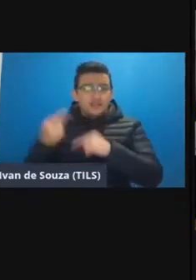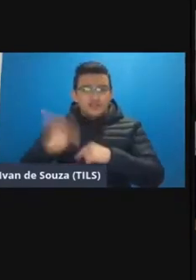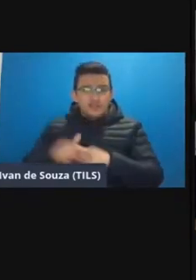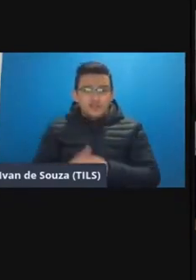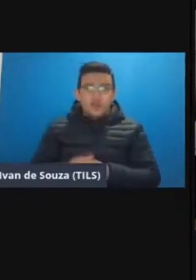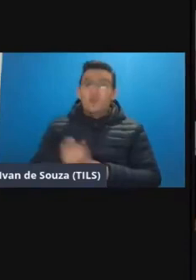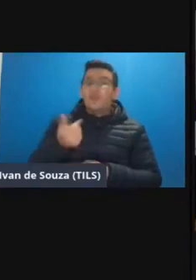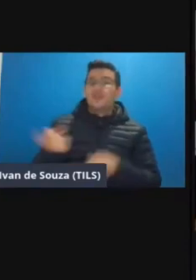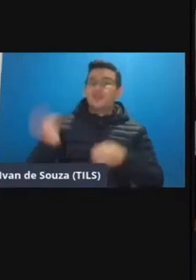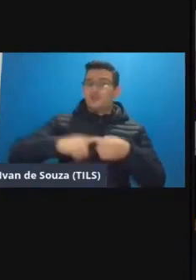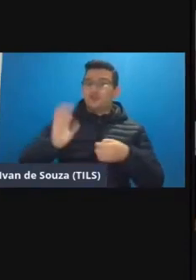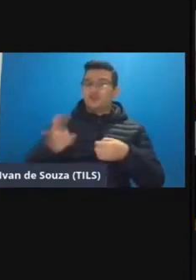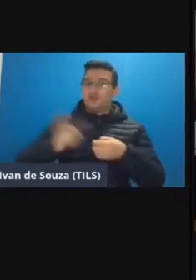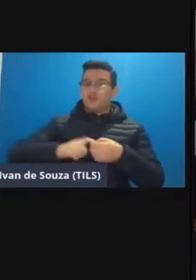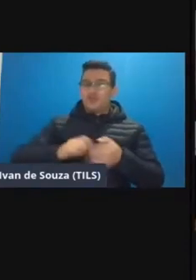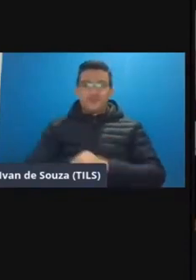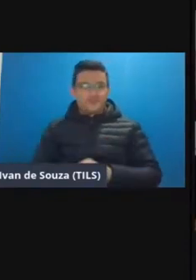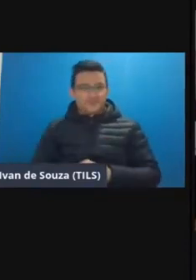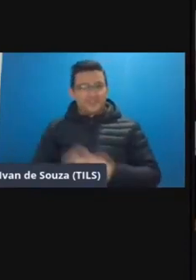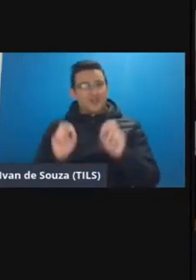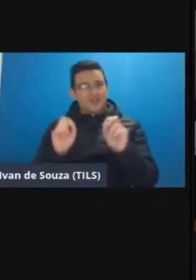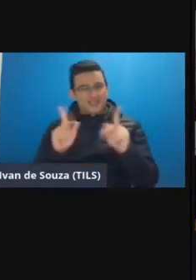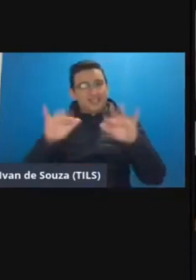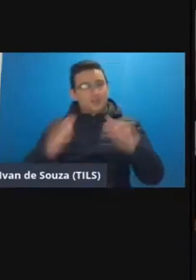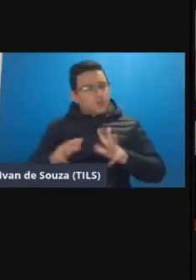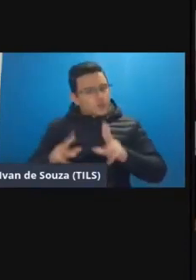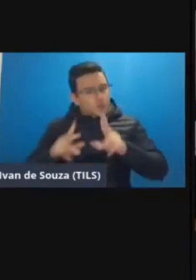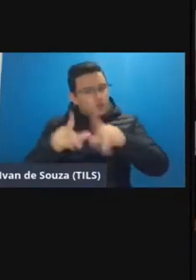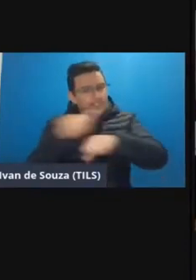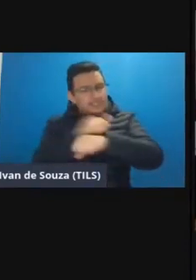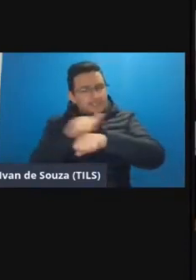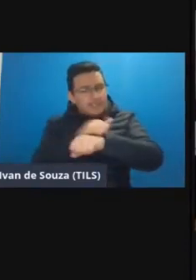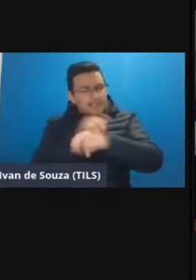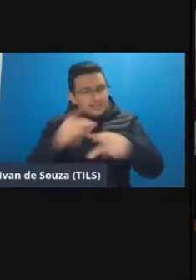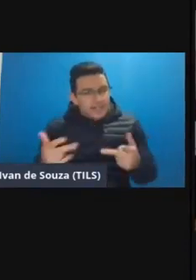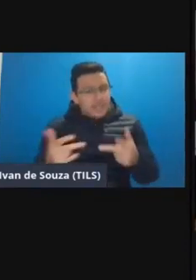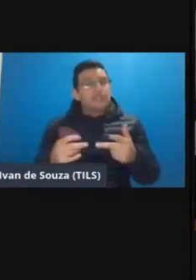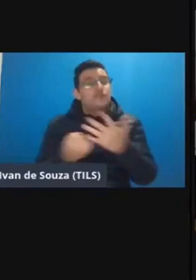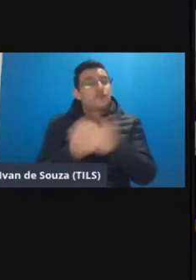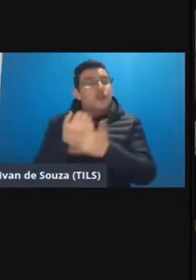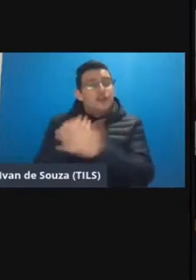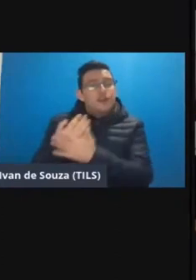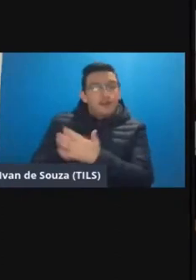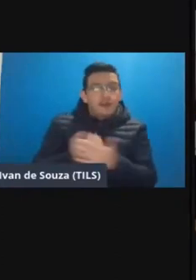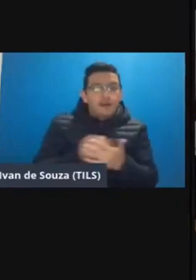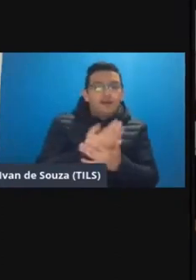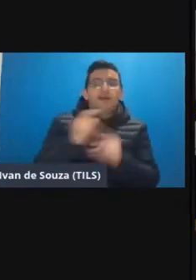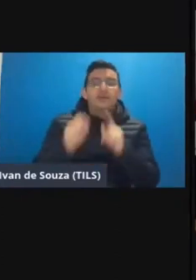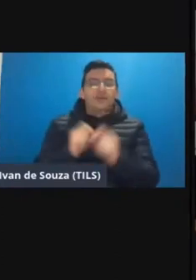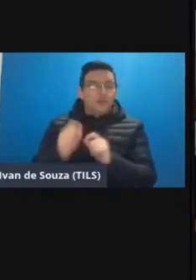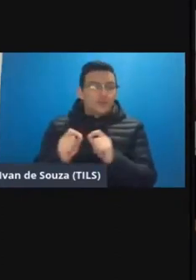pouquinho mas já voltou então tá então tá todas essas estratégias né foi criando é